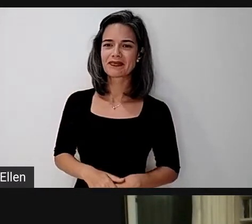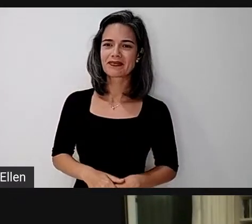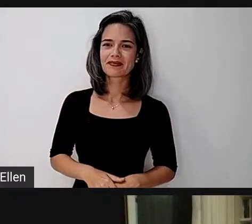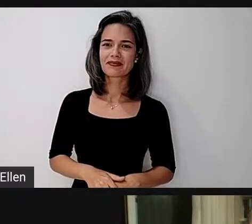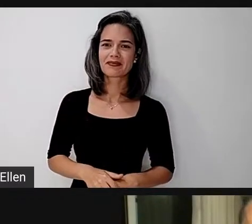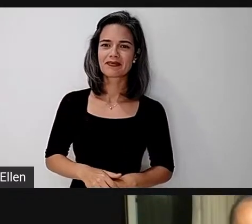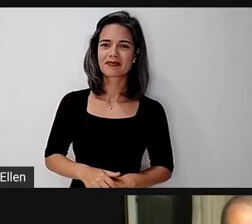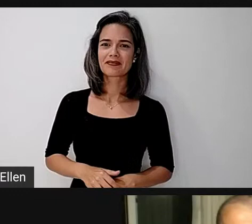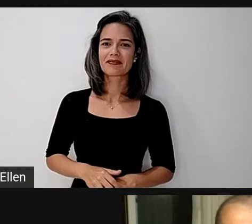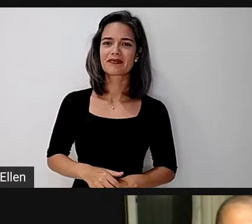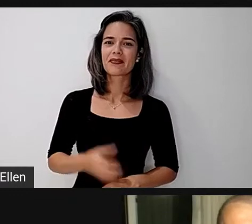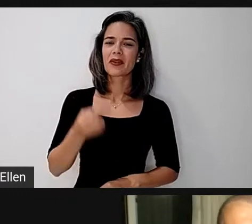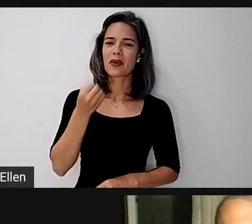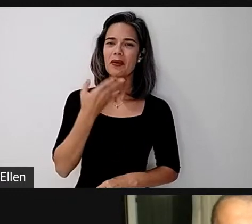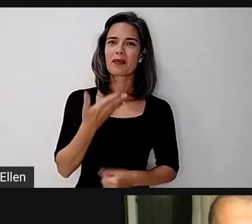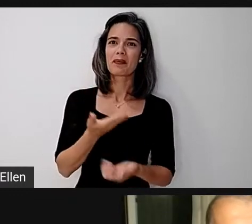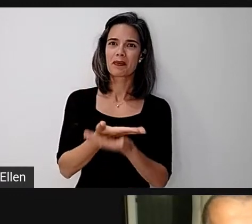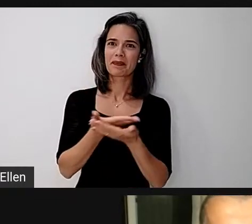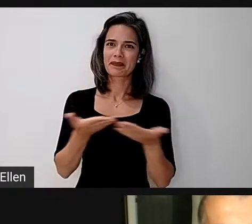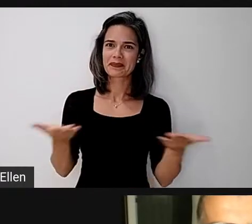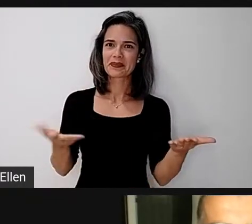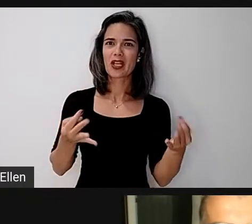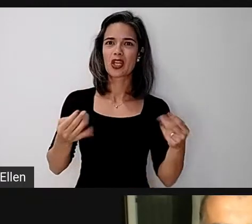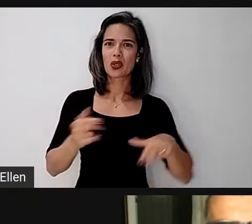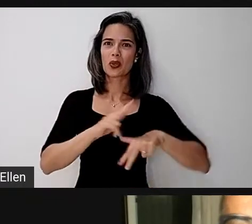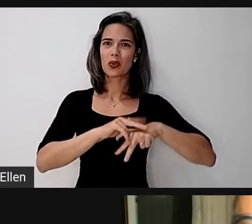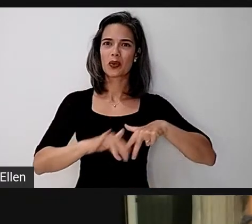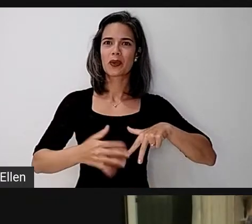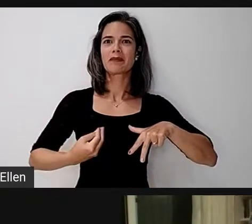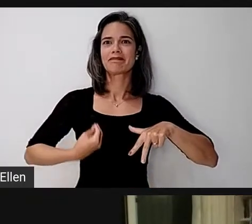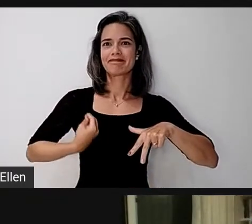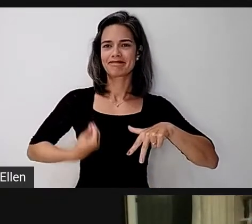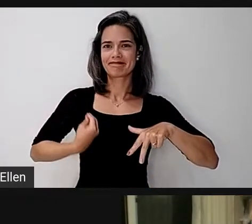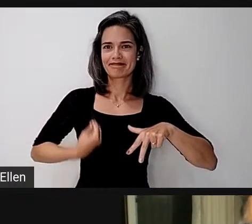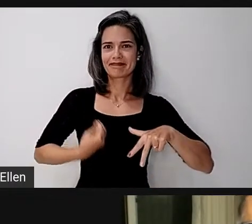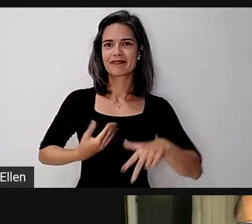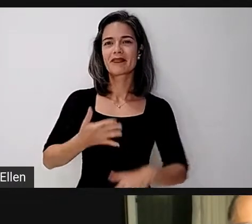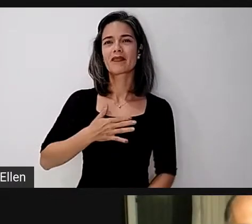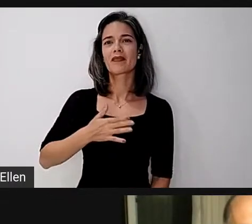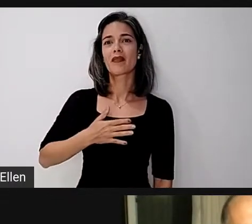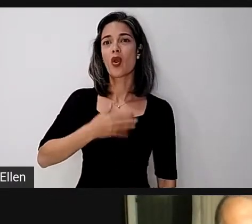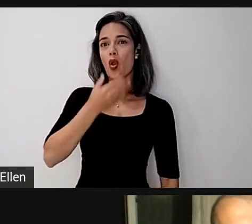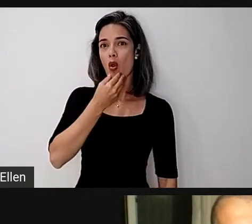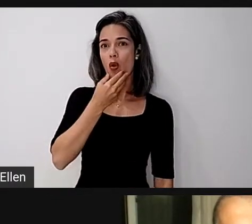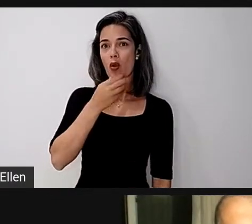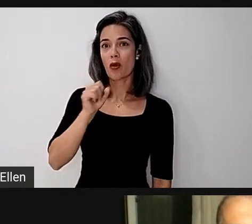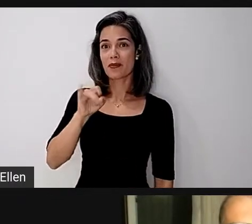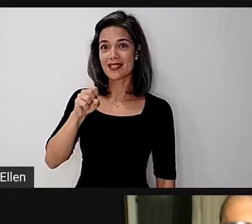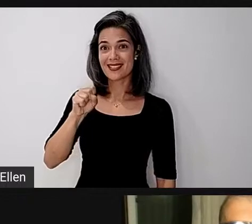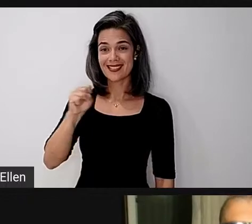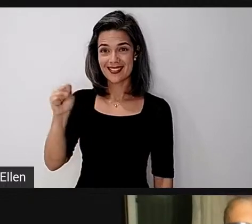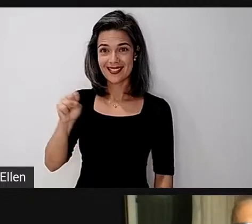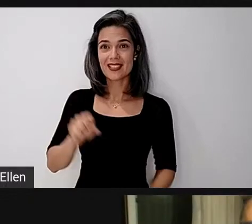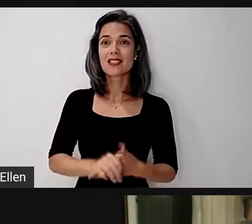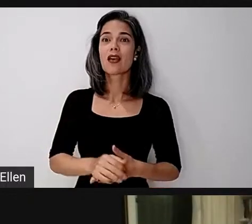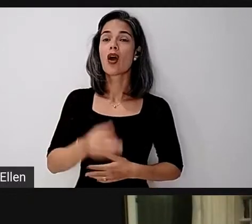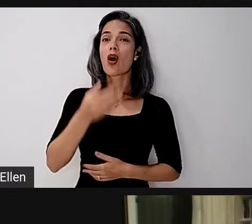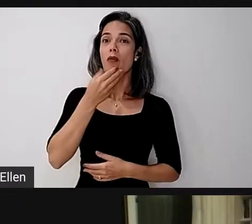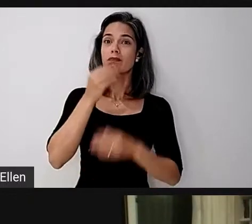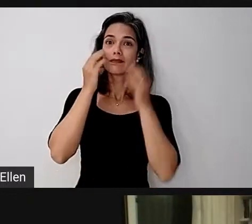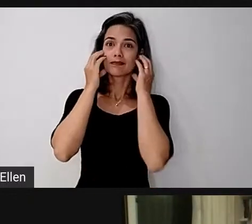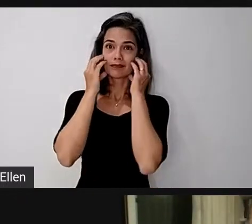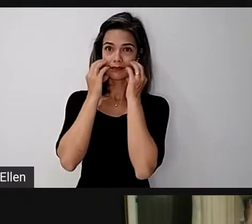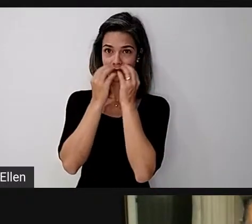Bom, boa noite a todos, eu sou um homem cis, sou moreno, tenho barba, bigode, tenho